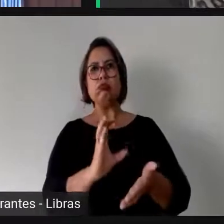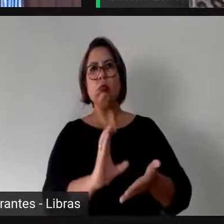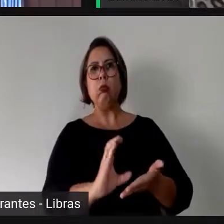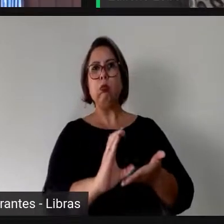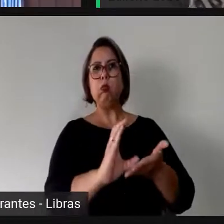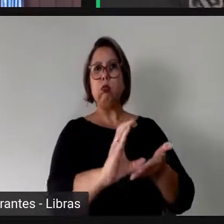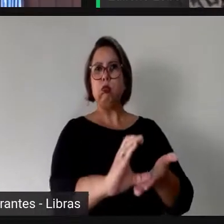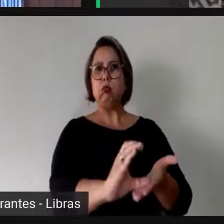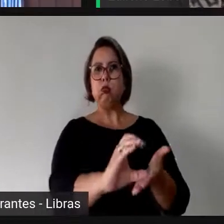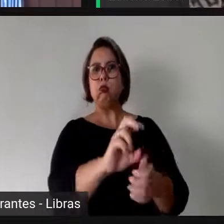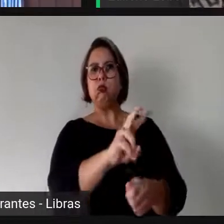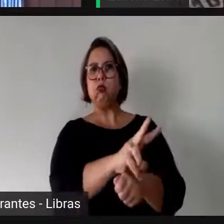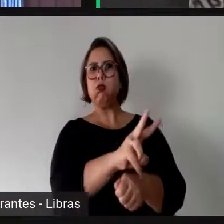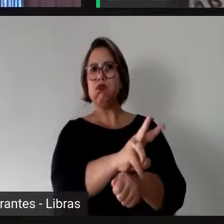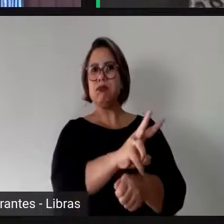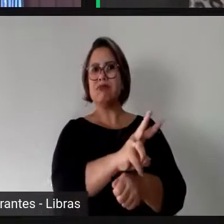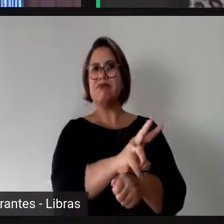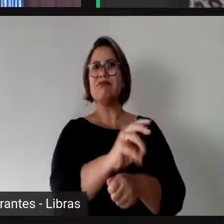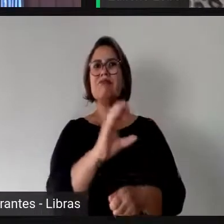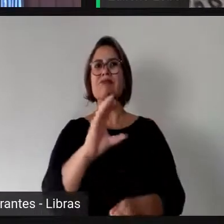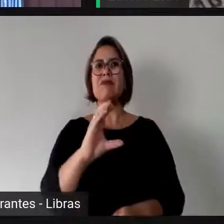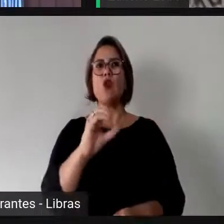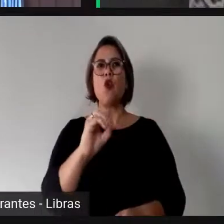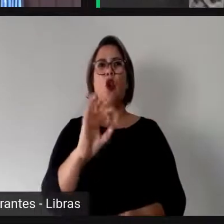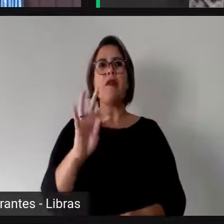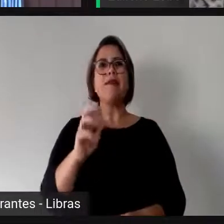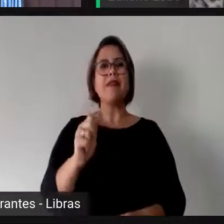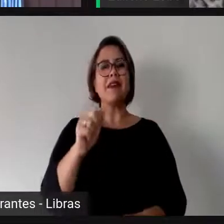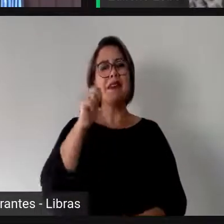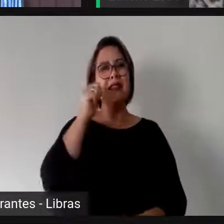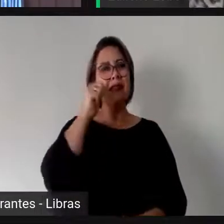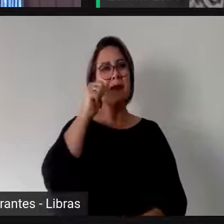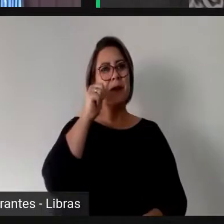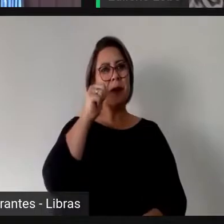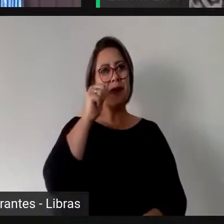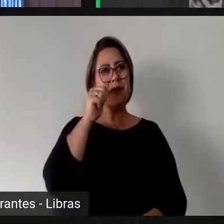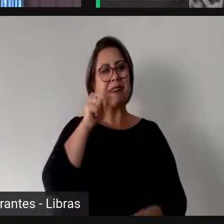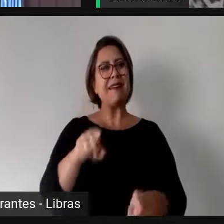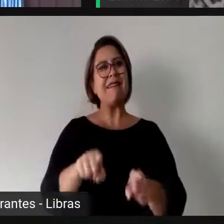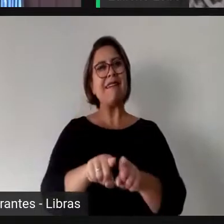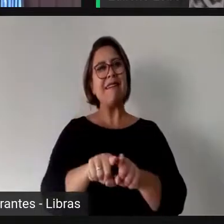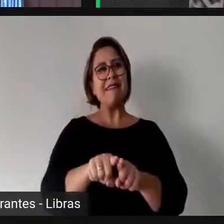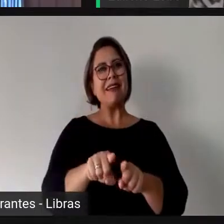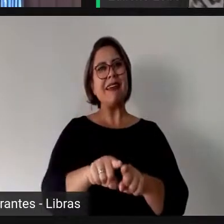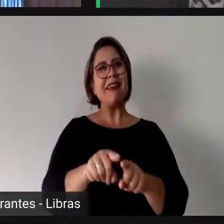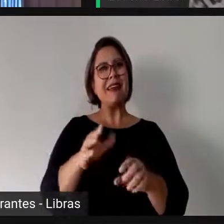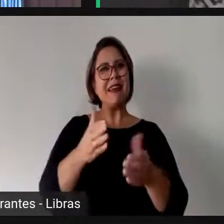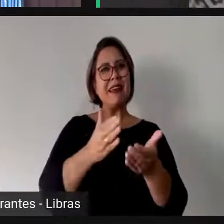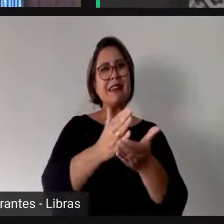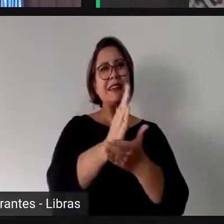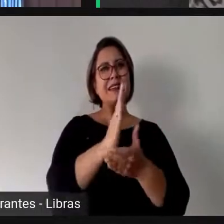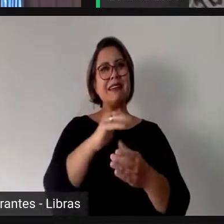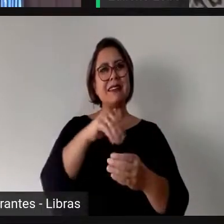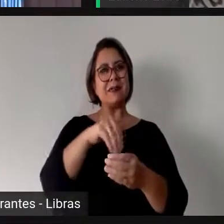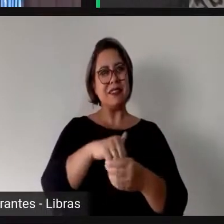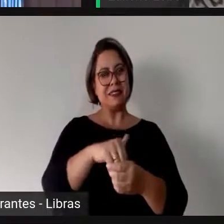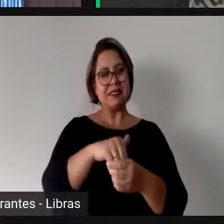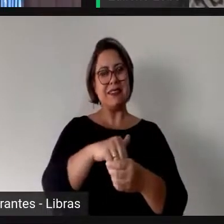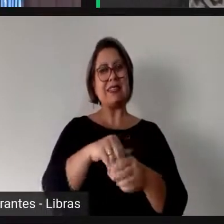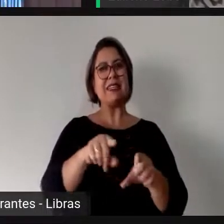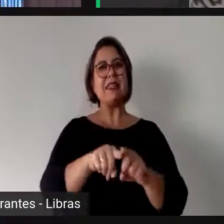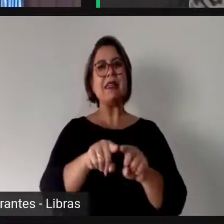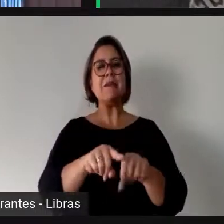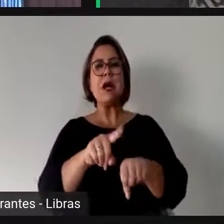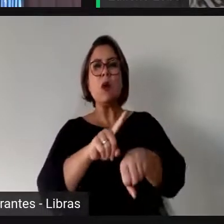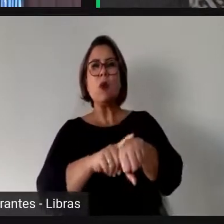empresas e, principalmente, ciente que há cotas para o uso do tempo no rádio e na televisão